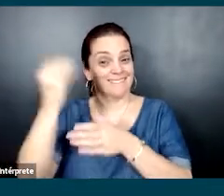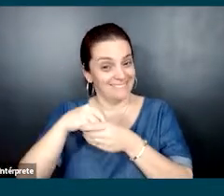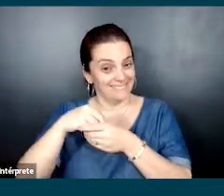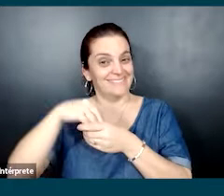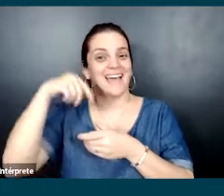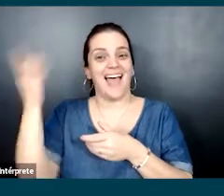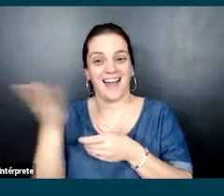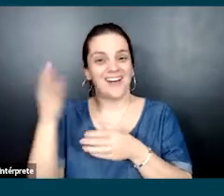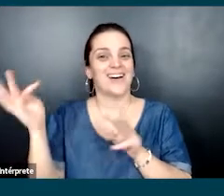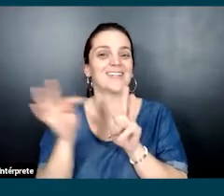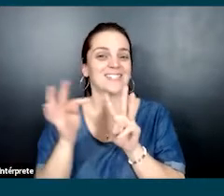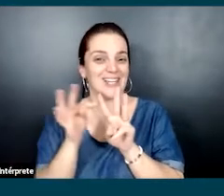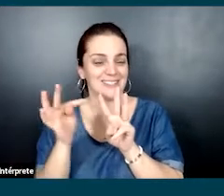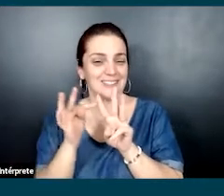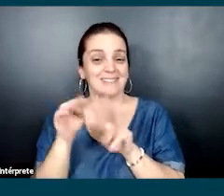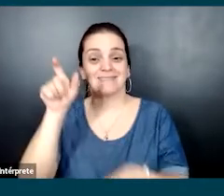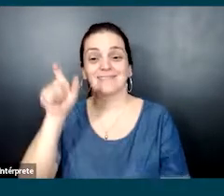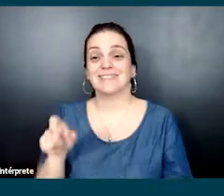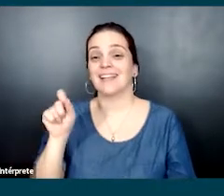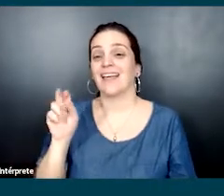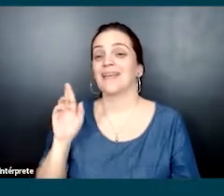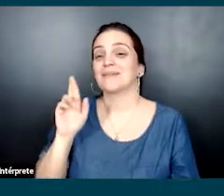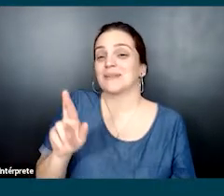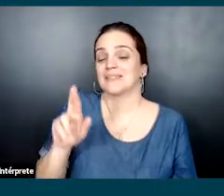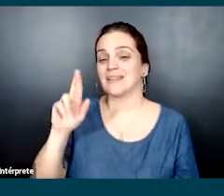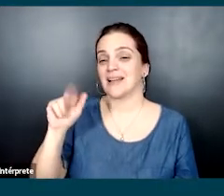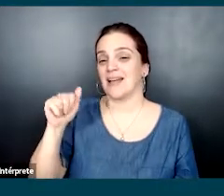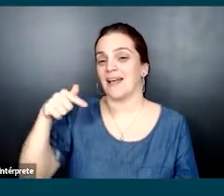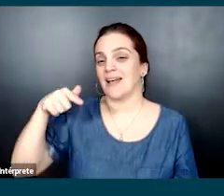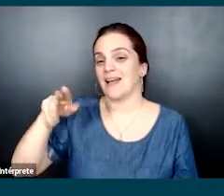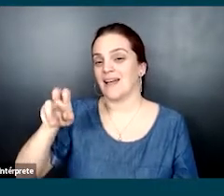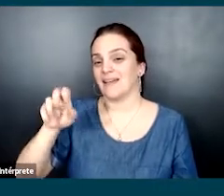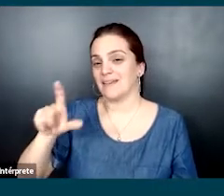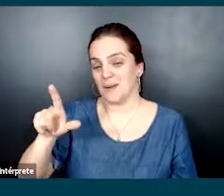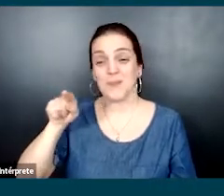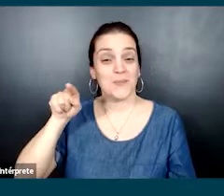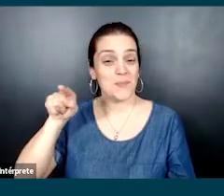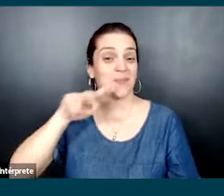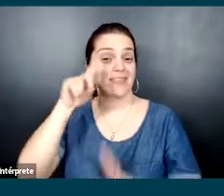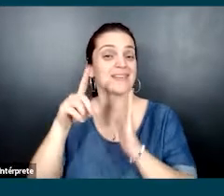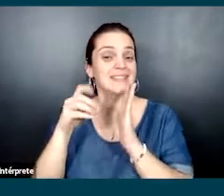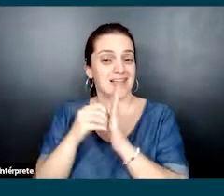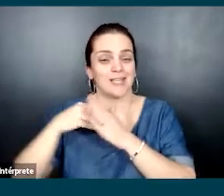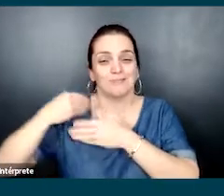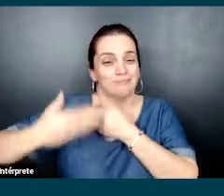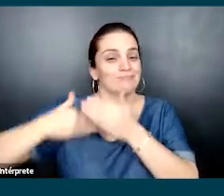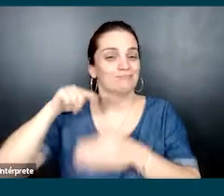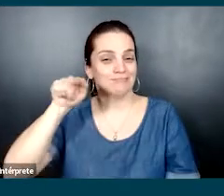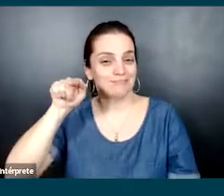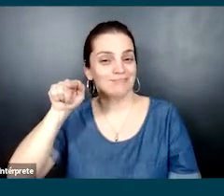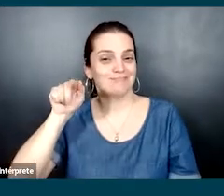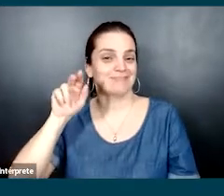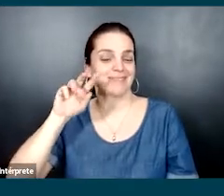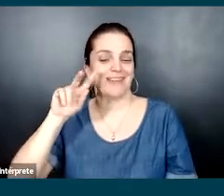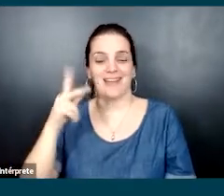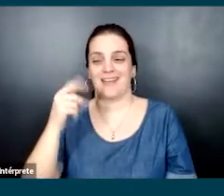ThoughtWorks e hoje quem estará aqui conosco é a Raquel Lemos, que é Head Product Design da Handmade.